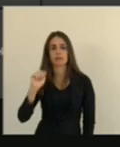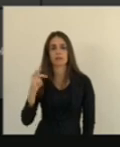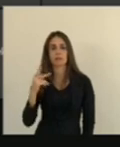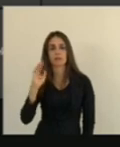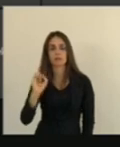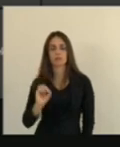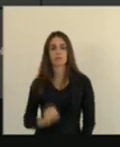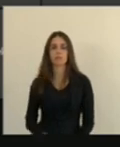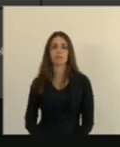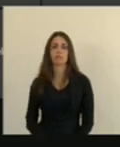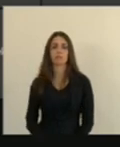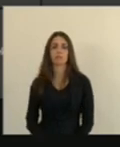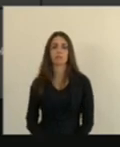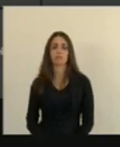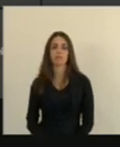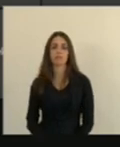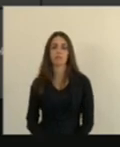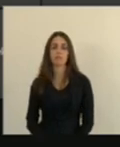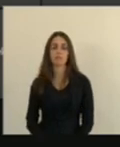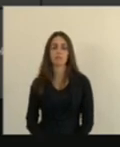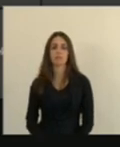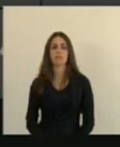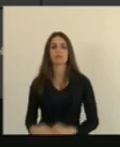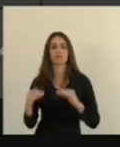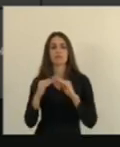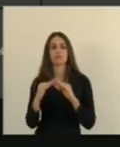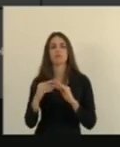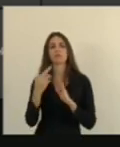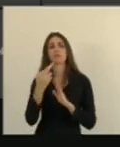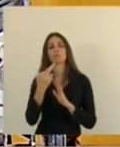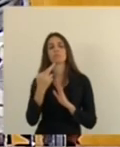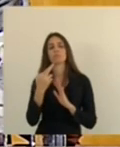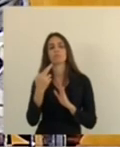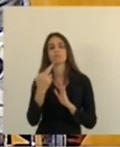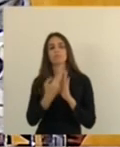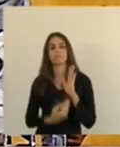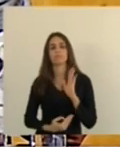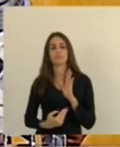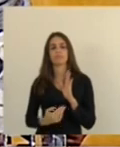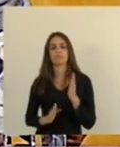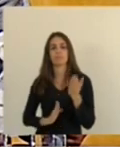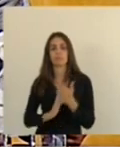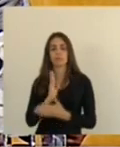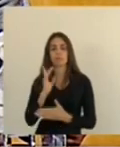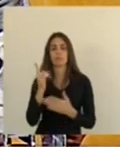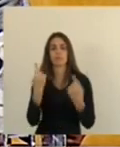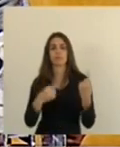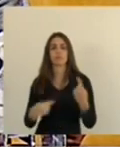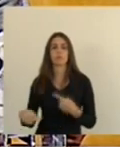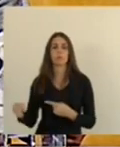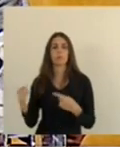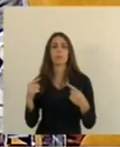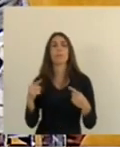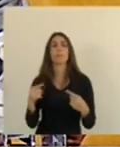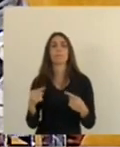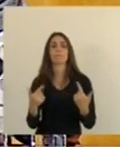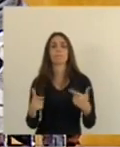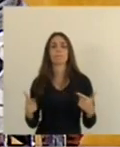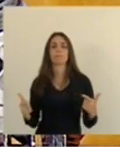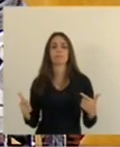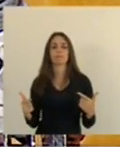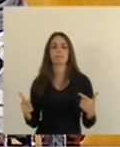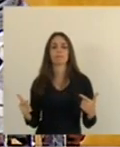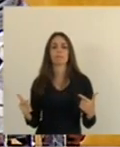com o relator aprovado na comissão em discussão não havendo orador